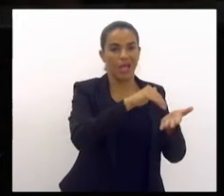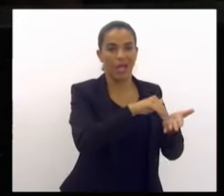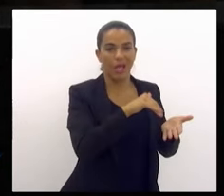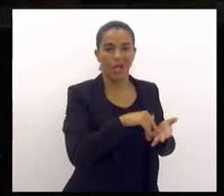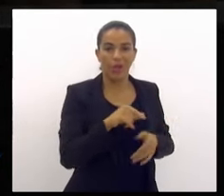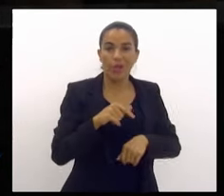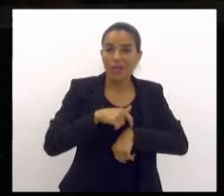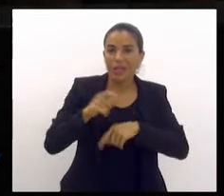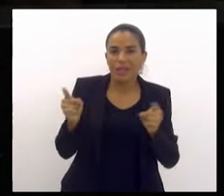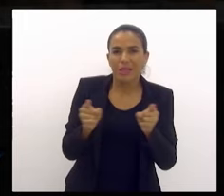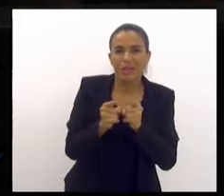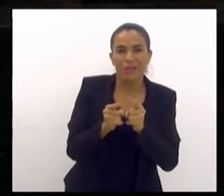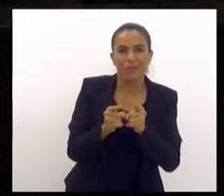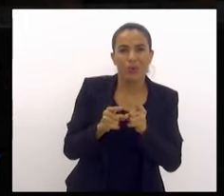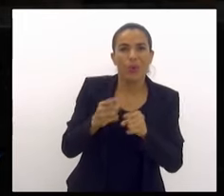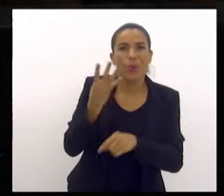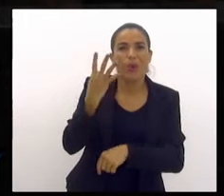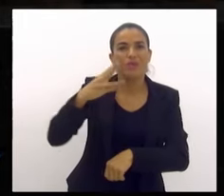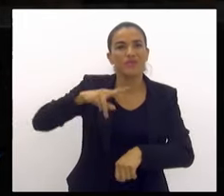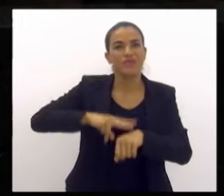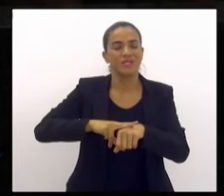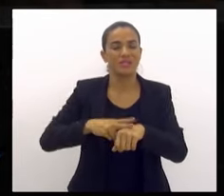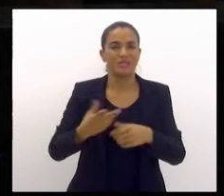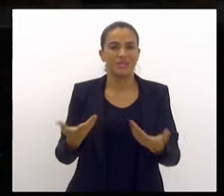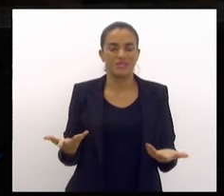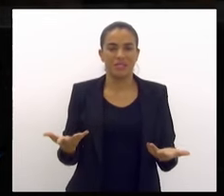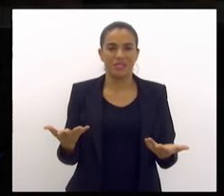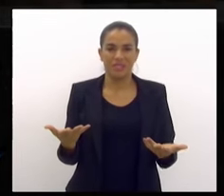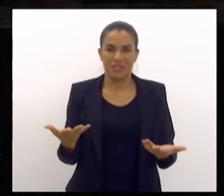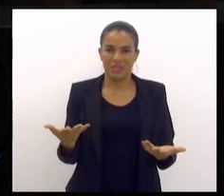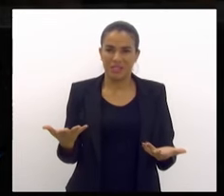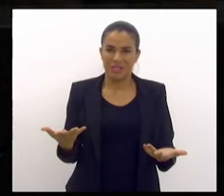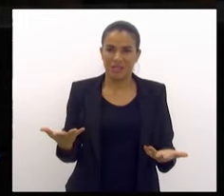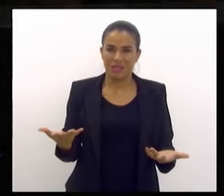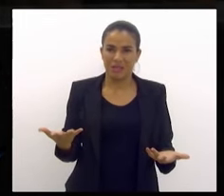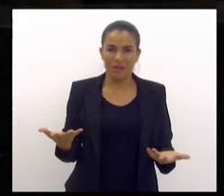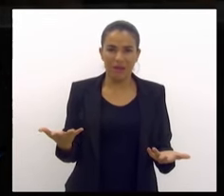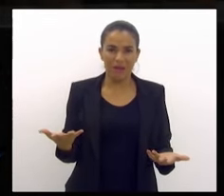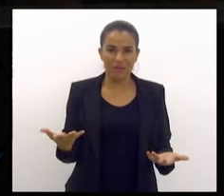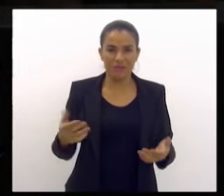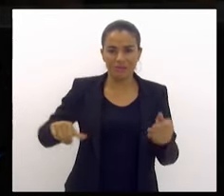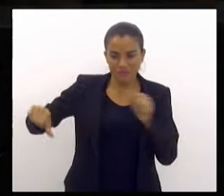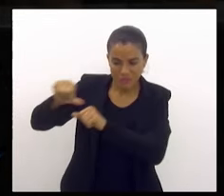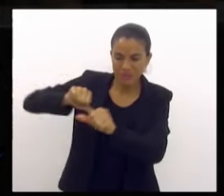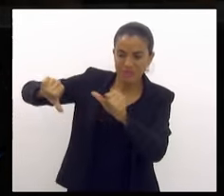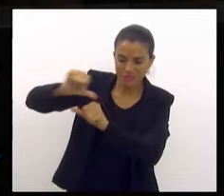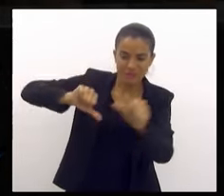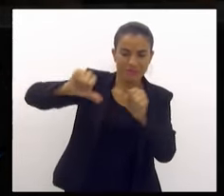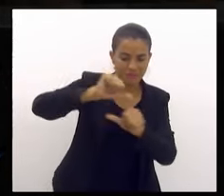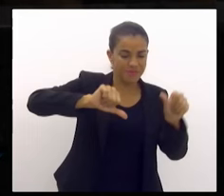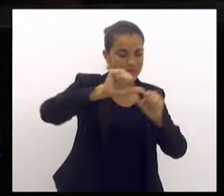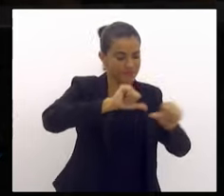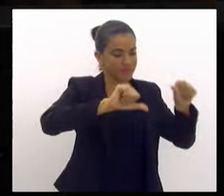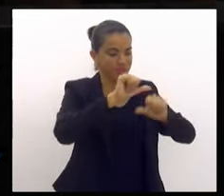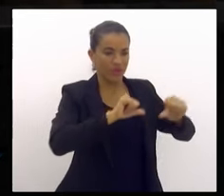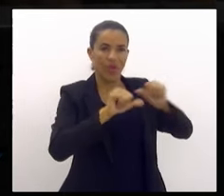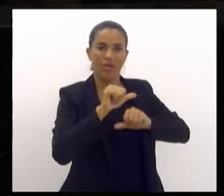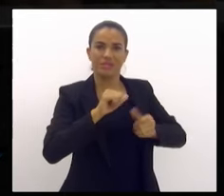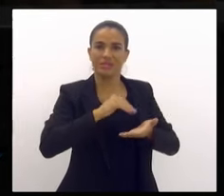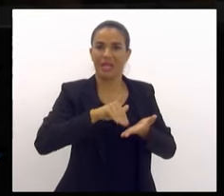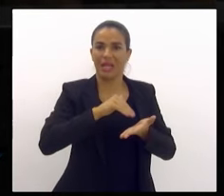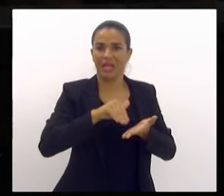pouco tempo por quatro vezes. Aliás, que é uma média de permuta dos mais diversos